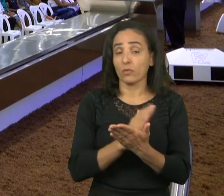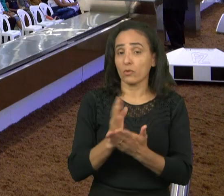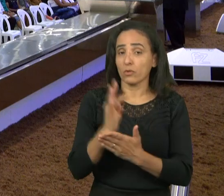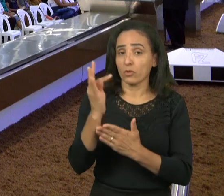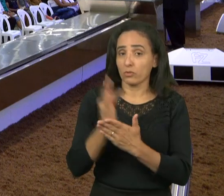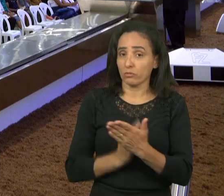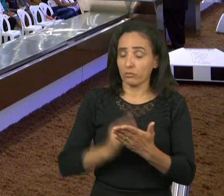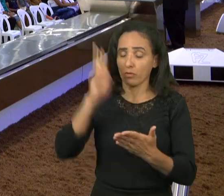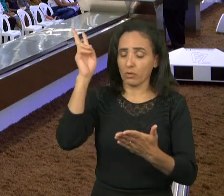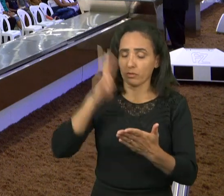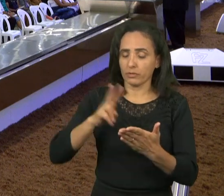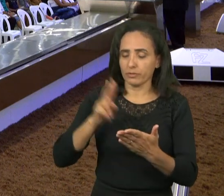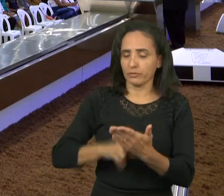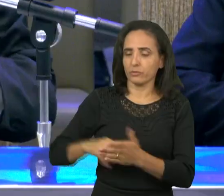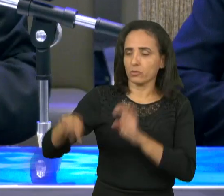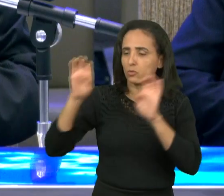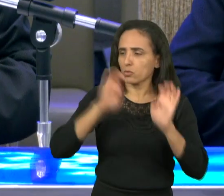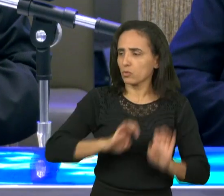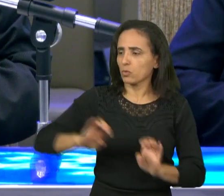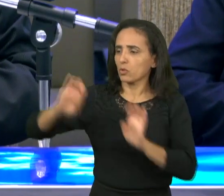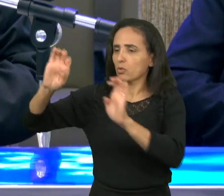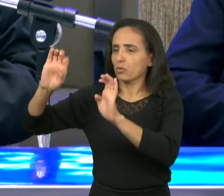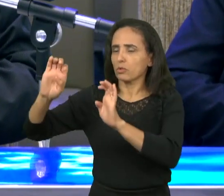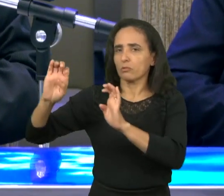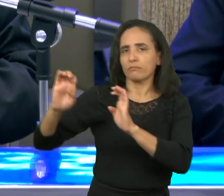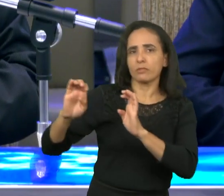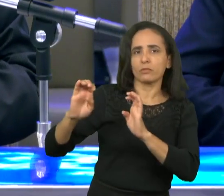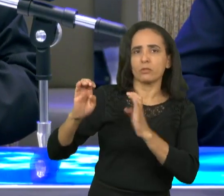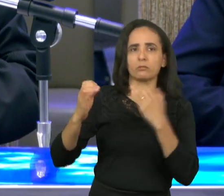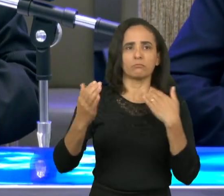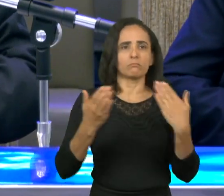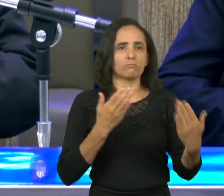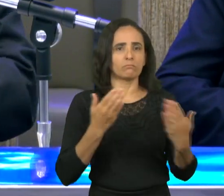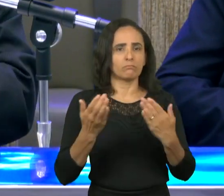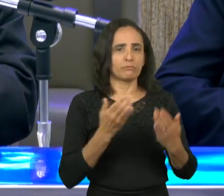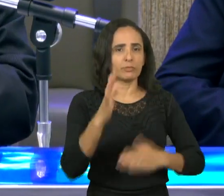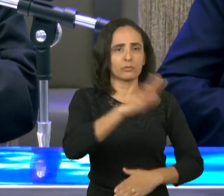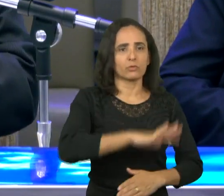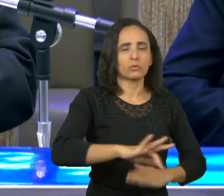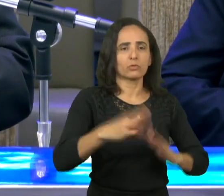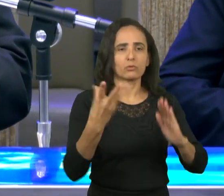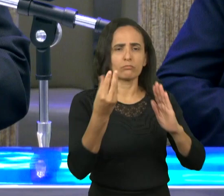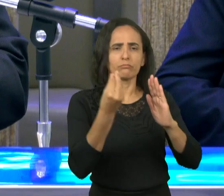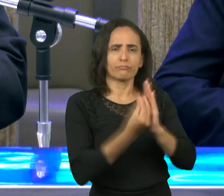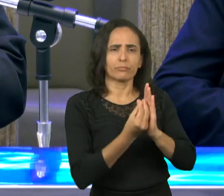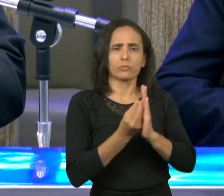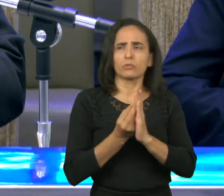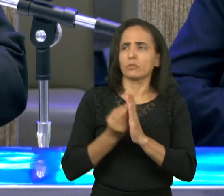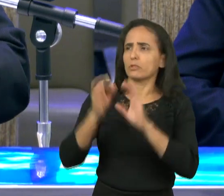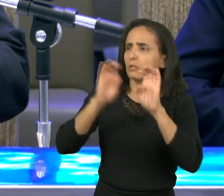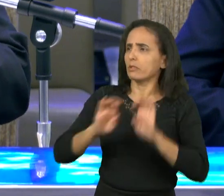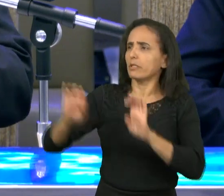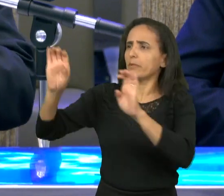pessoa de Enoque com a igreja. Enoque era um homem de uma geração